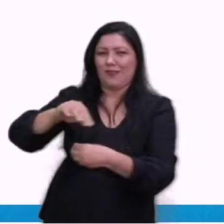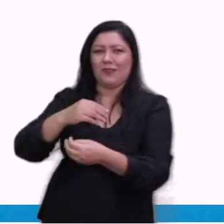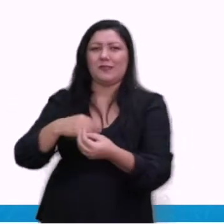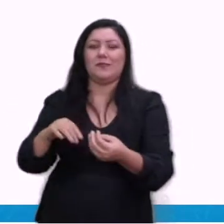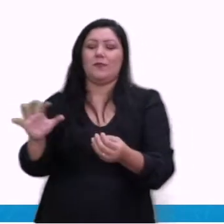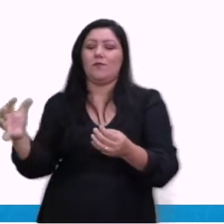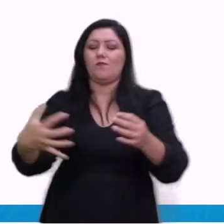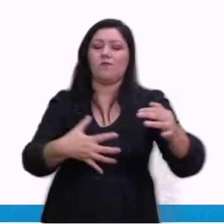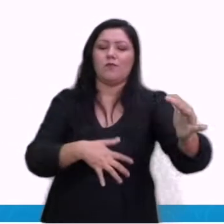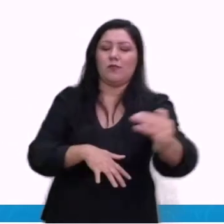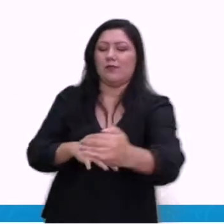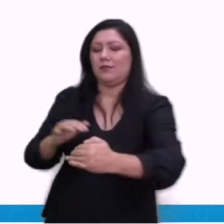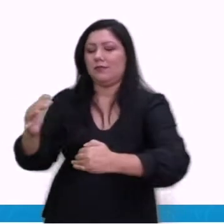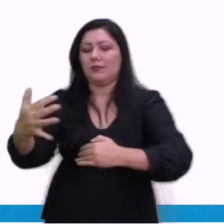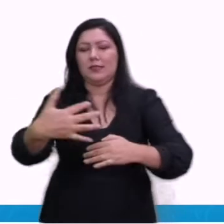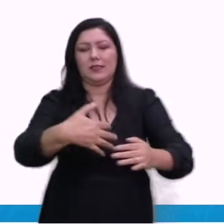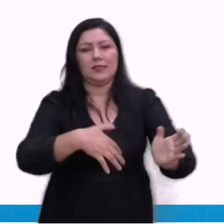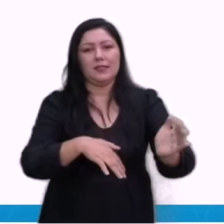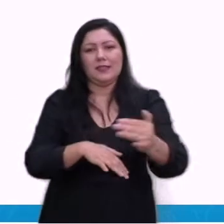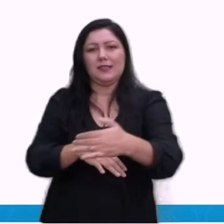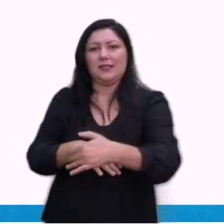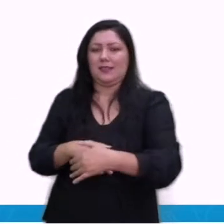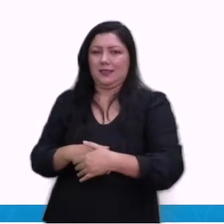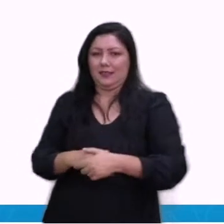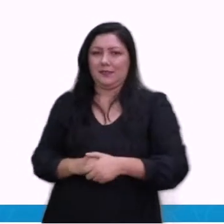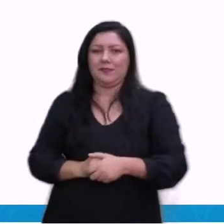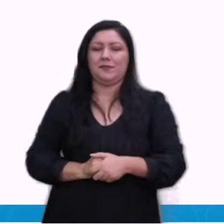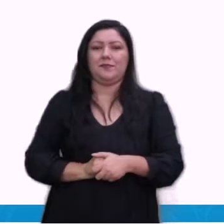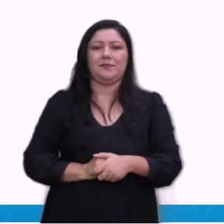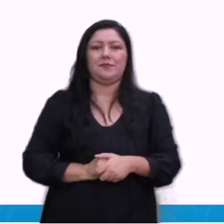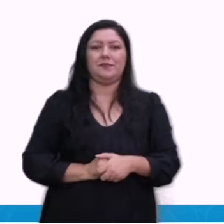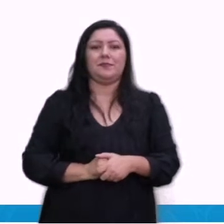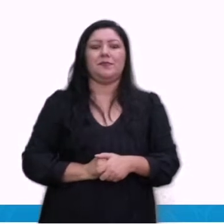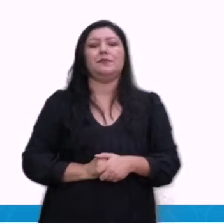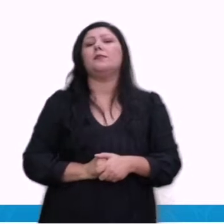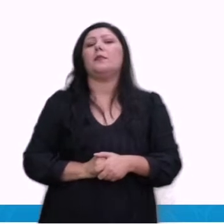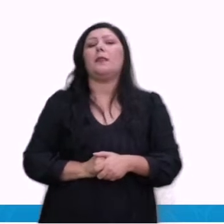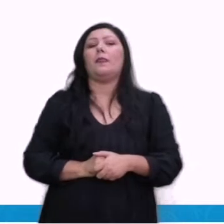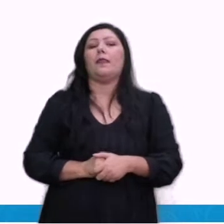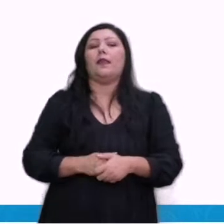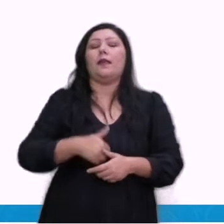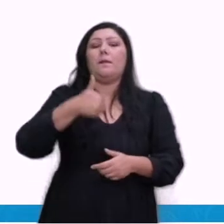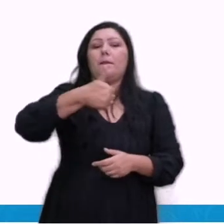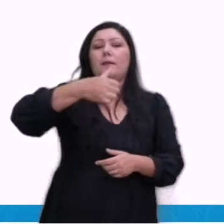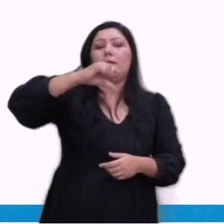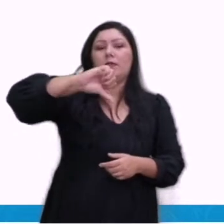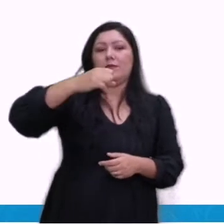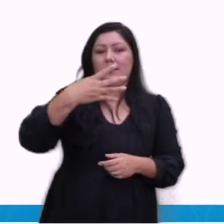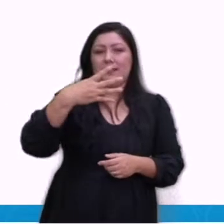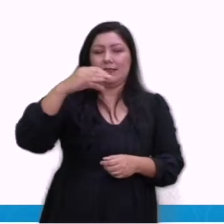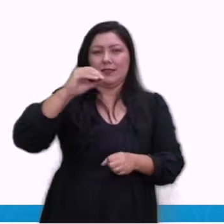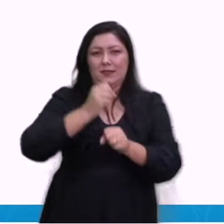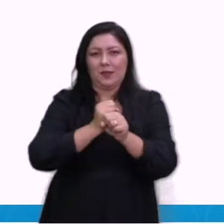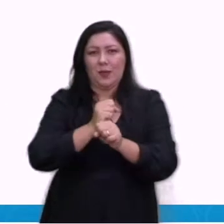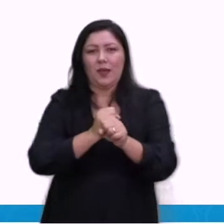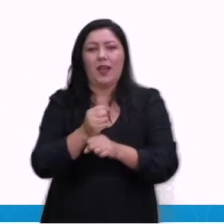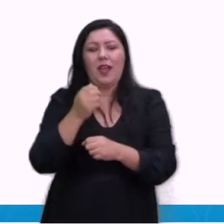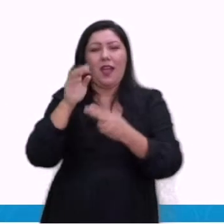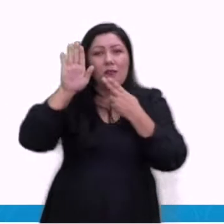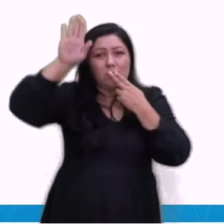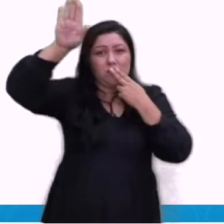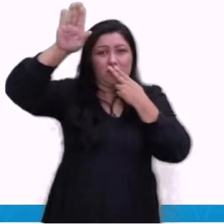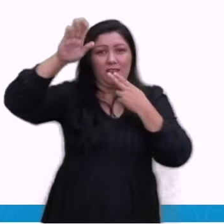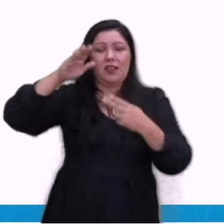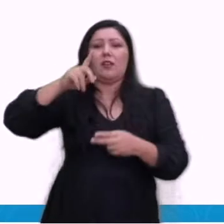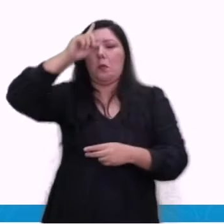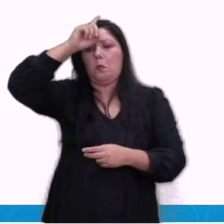englobando, cercando a Grã-Bretanha. Em maio de 1940, Hitler ordenou a invasão da Holanda e